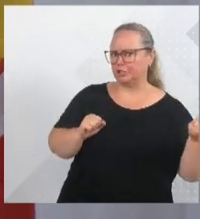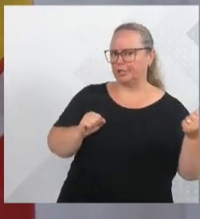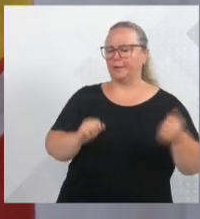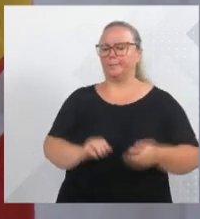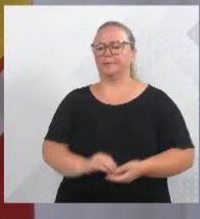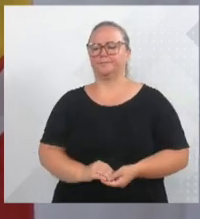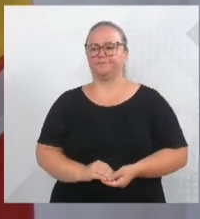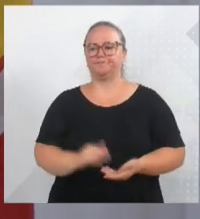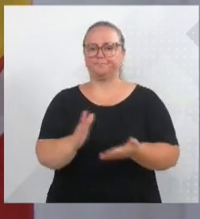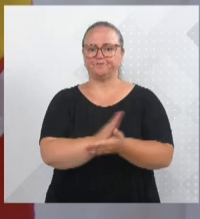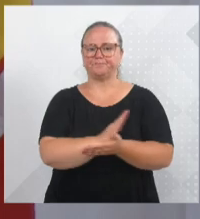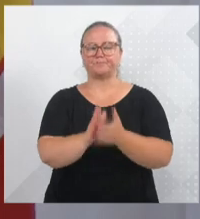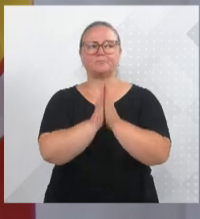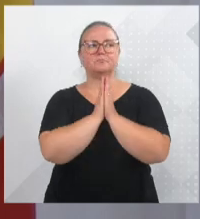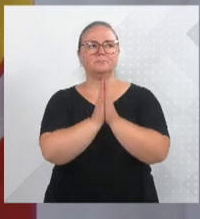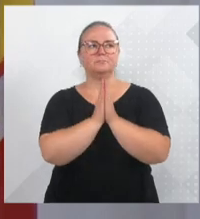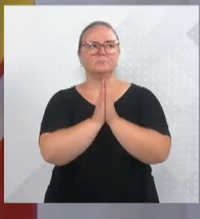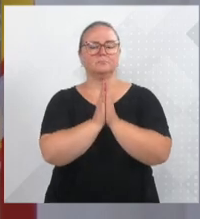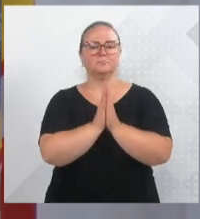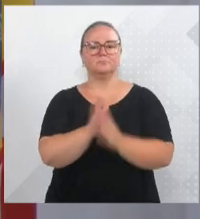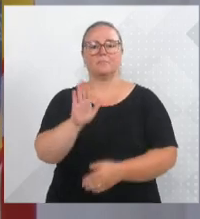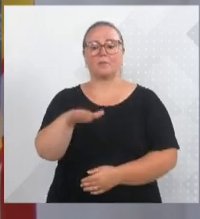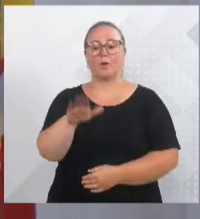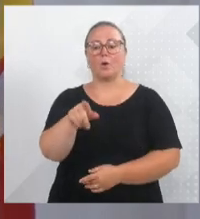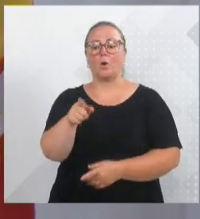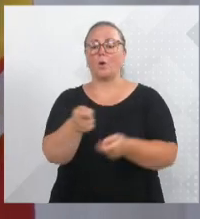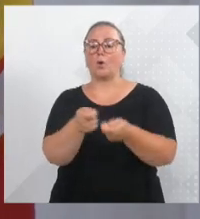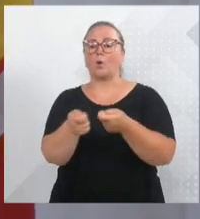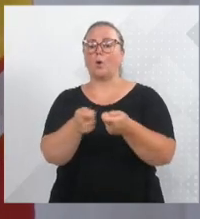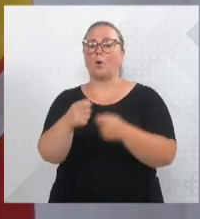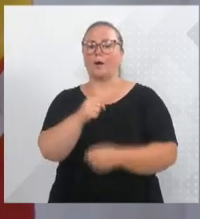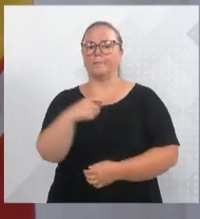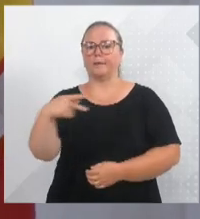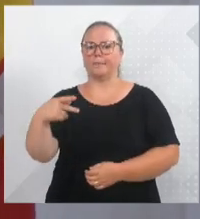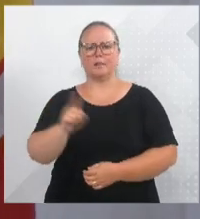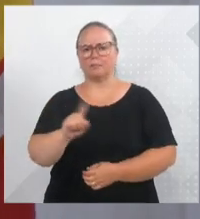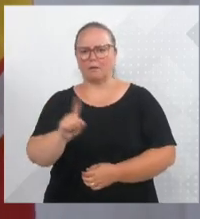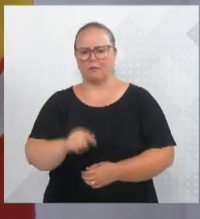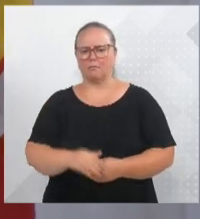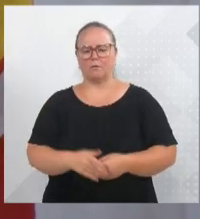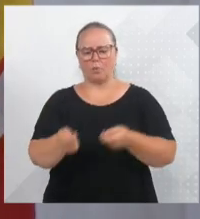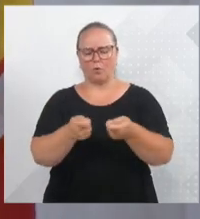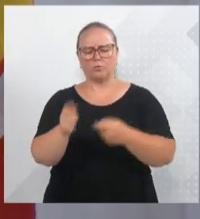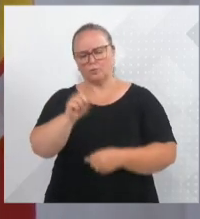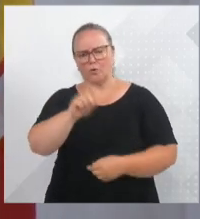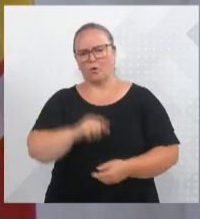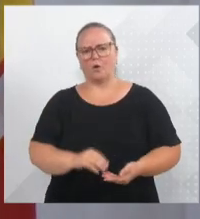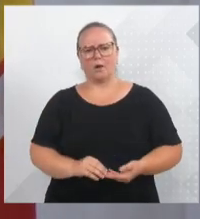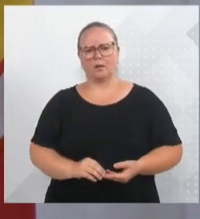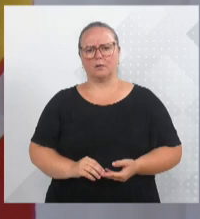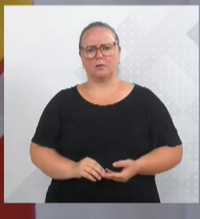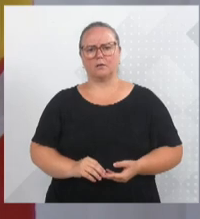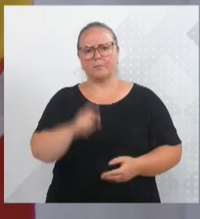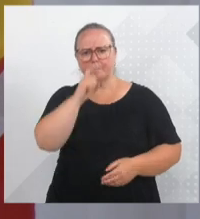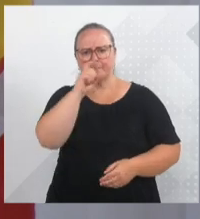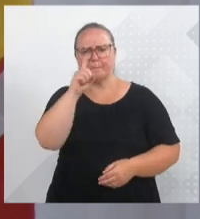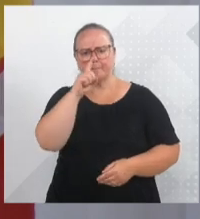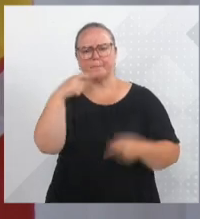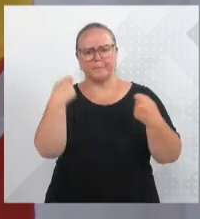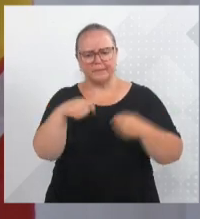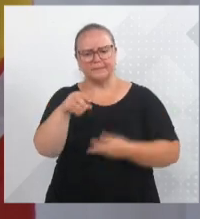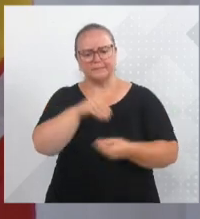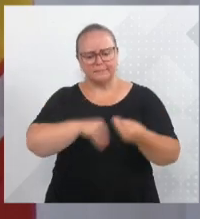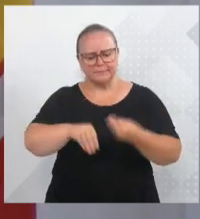e dizem, pelo amor de Deus, controla a sua APP. Controla não, e eu falo para as APPs, precisam, os pais precisam se envolver.